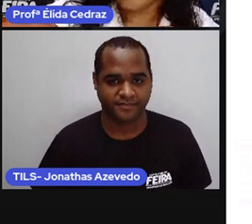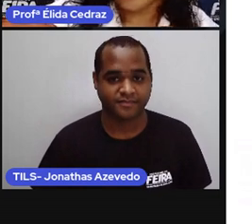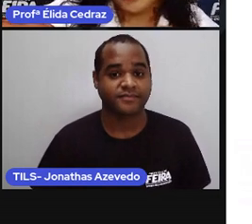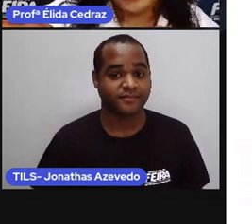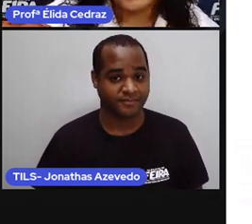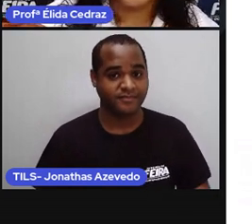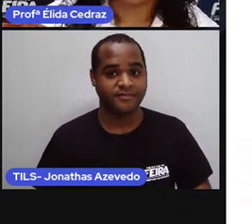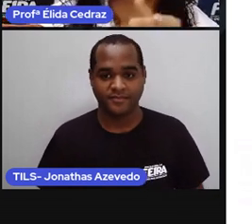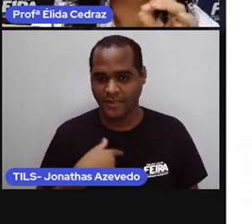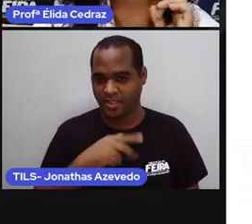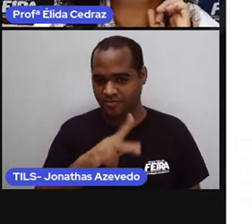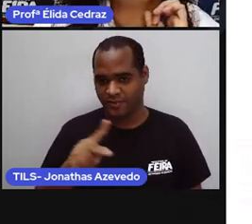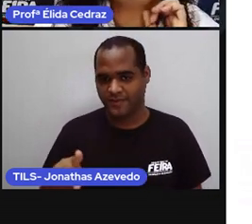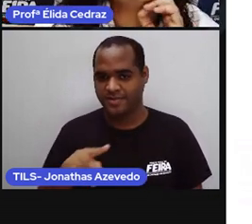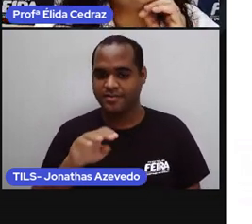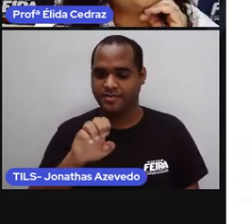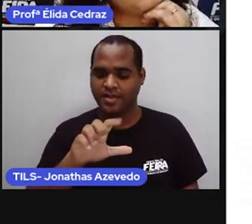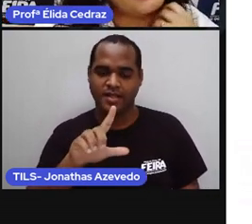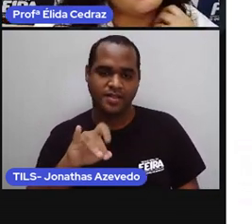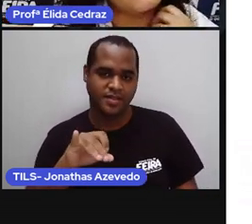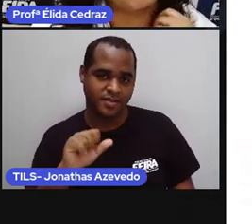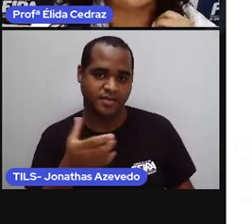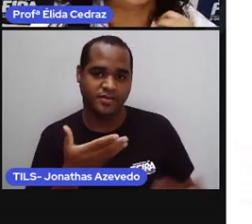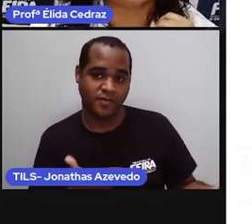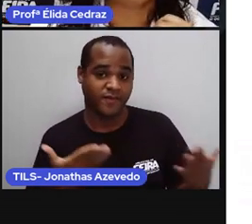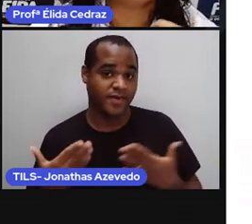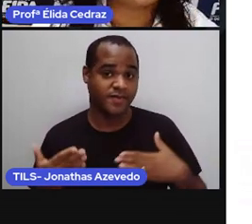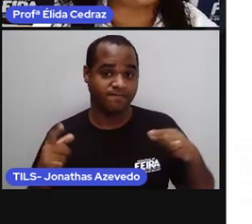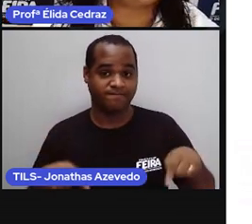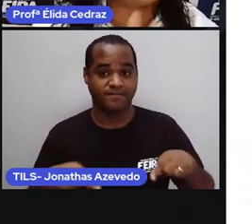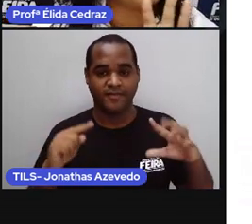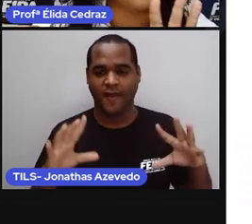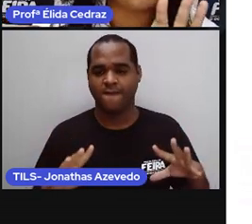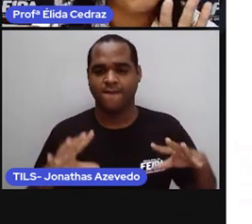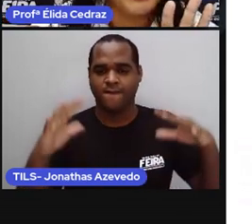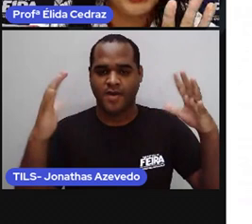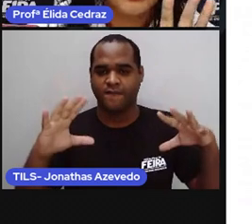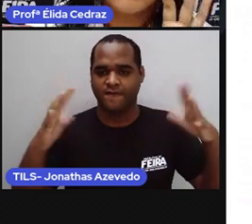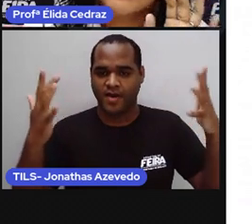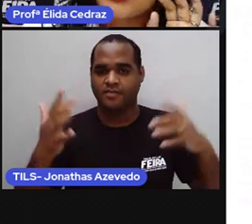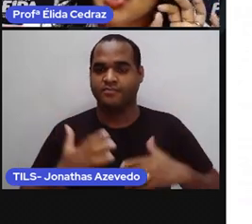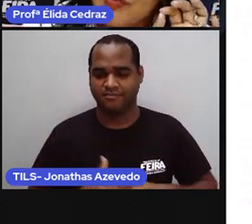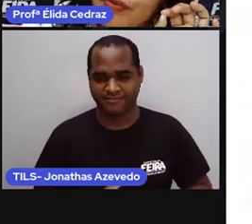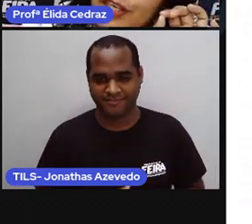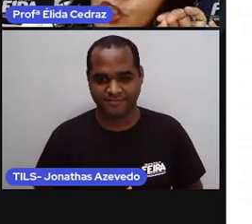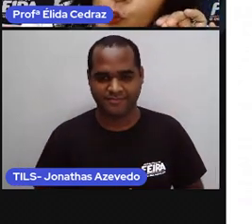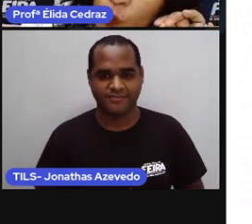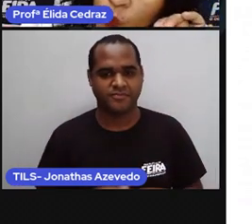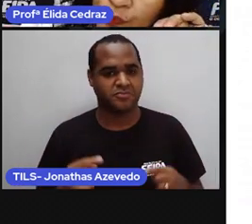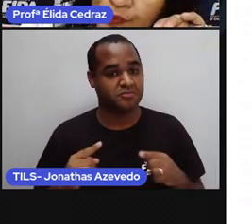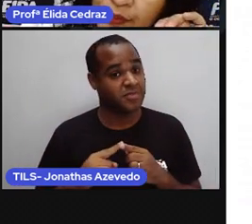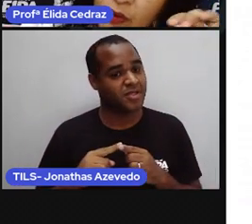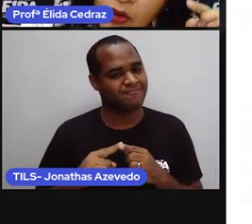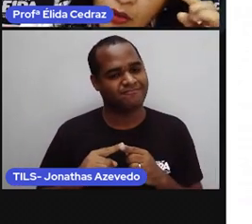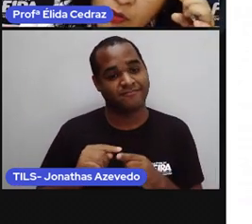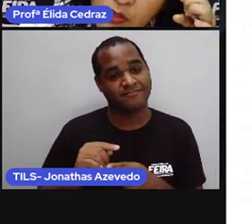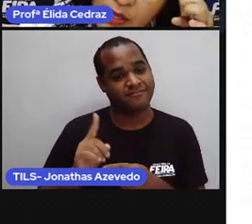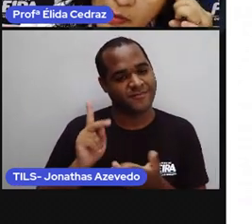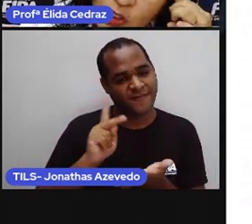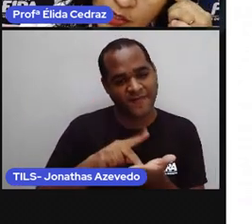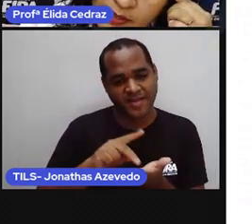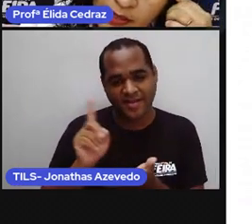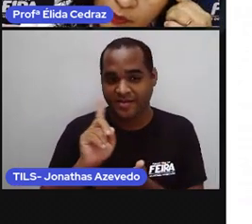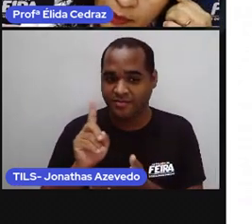eu Proélida confido vocês a fazermos uma grande festa de faz de conta ó